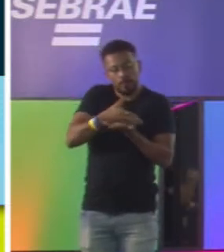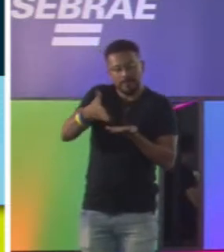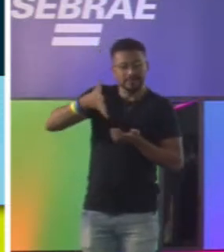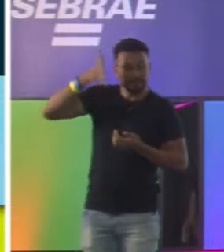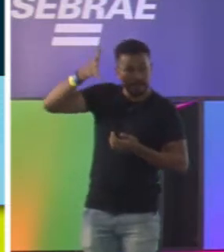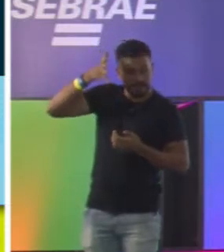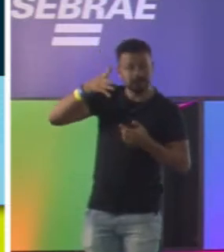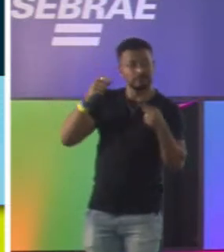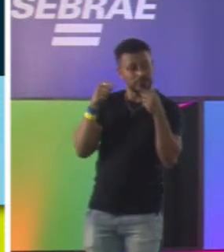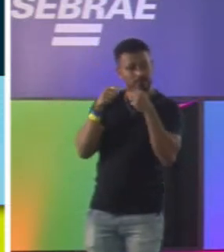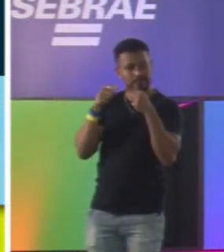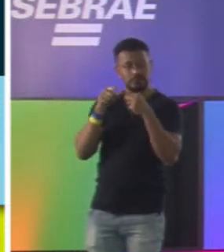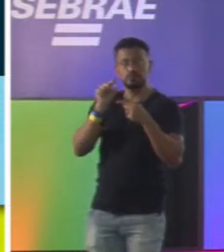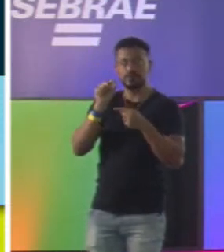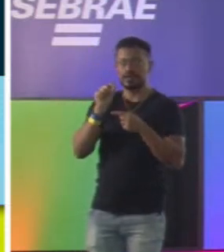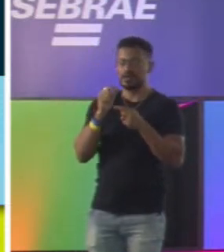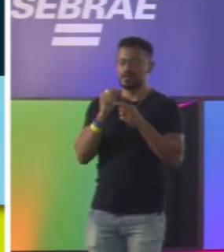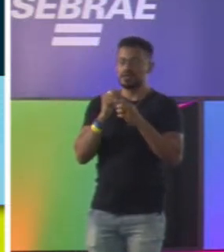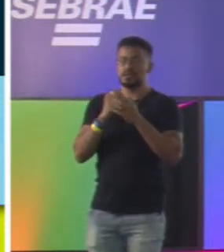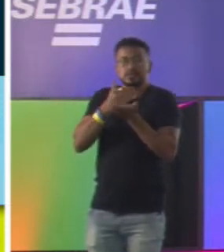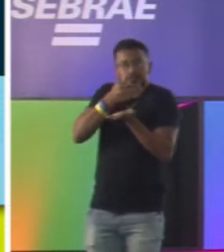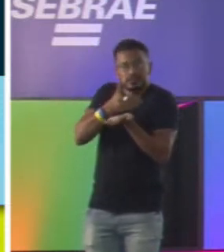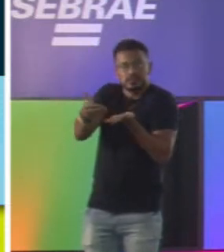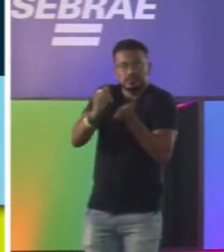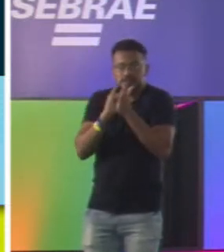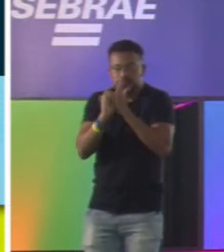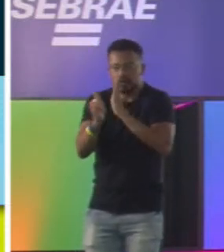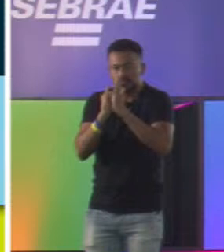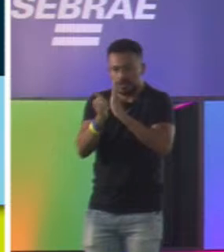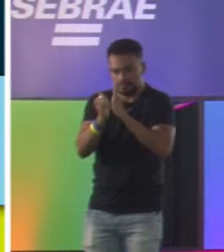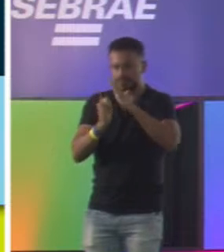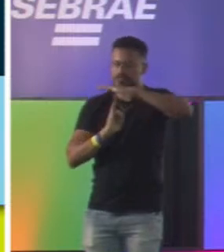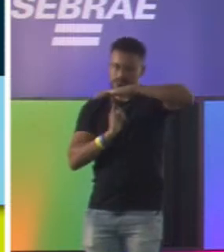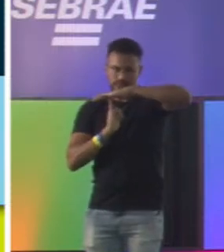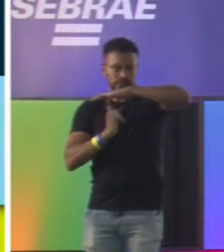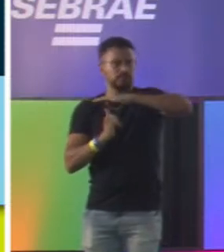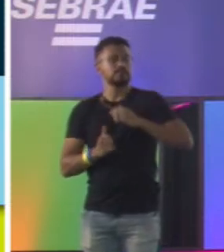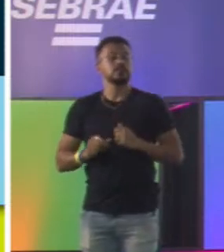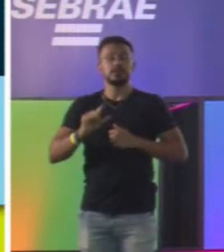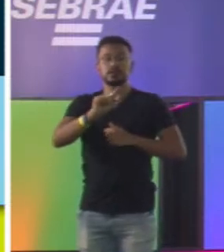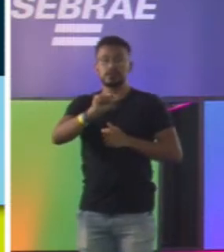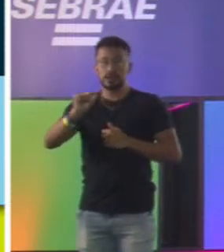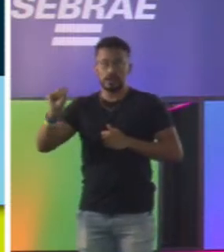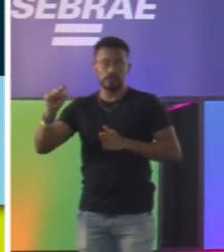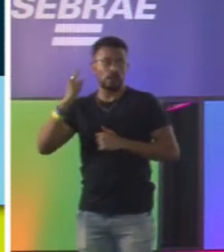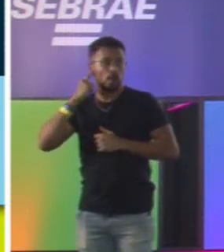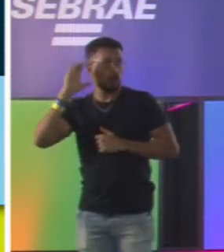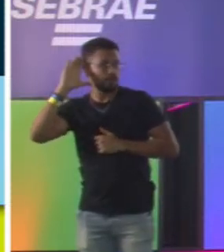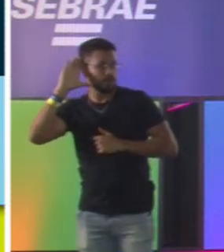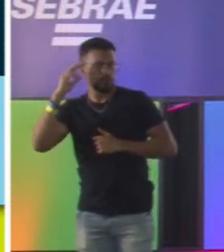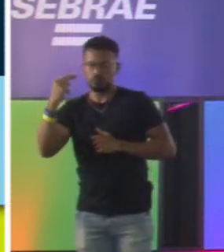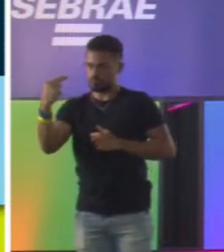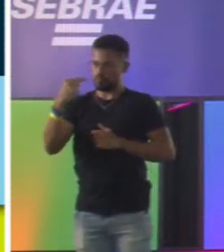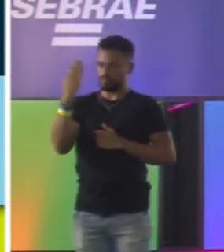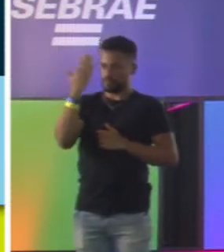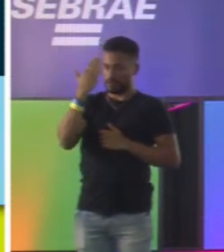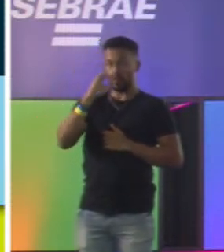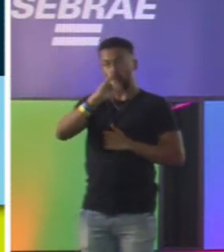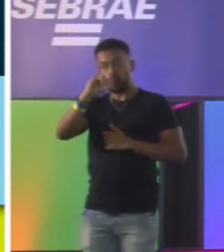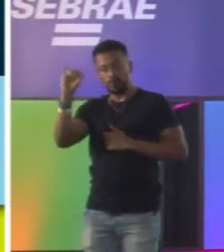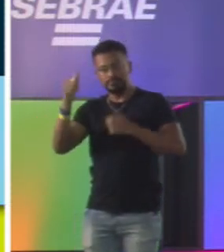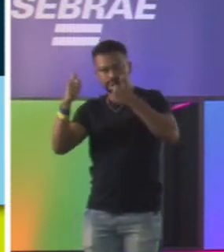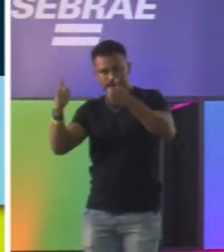E para as pessoas que estão só me ouvindo e não podem me ver, Olá! Eu sou Bruna Barbosa. Sou uma pessoa